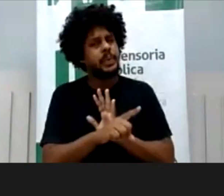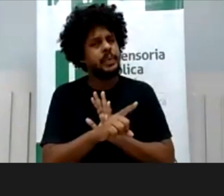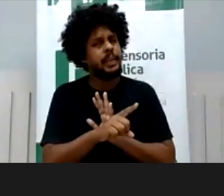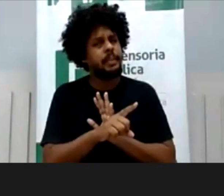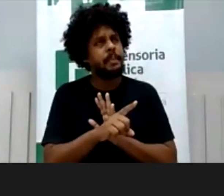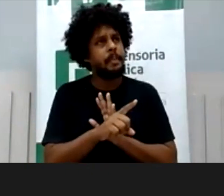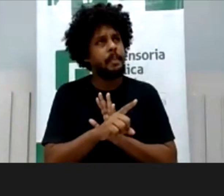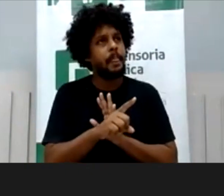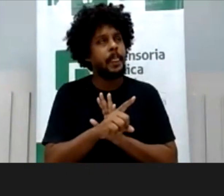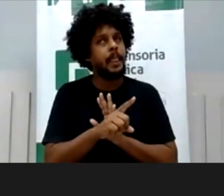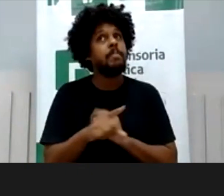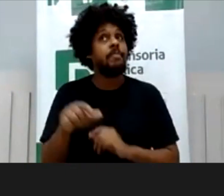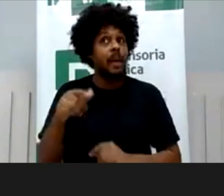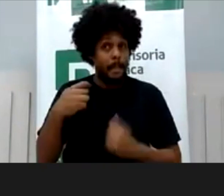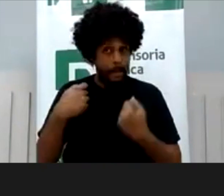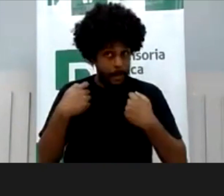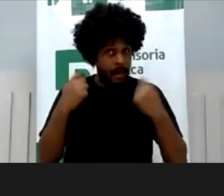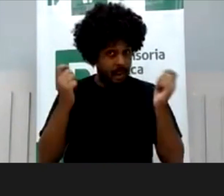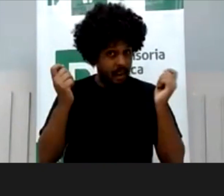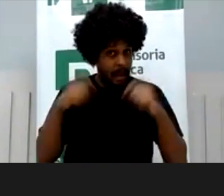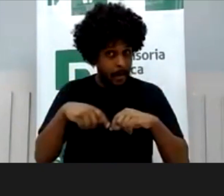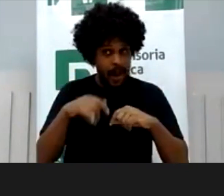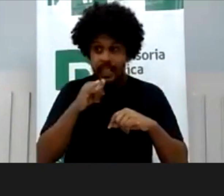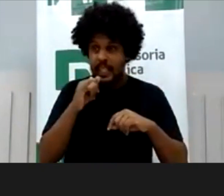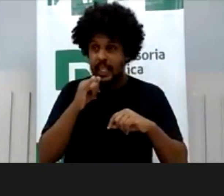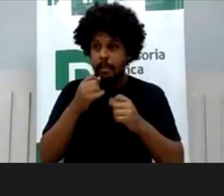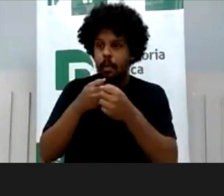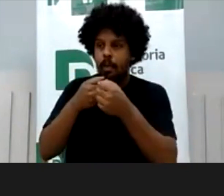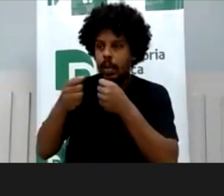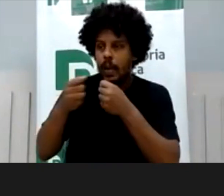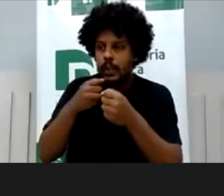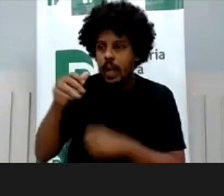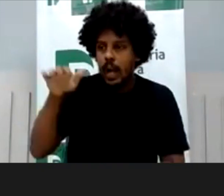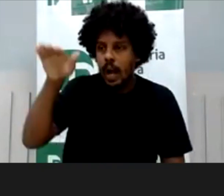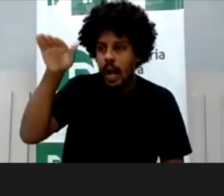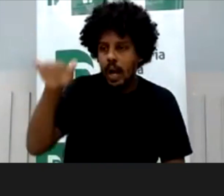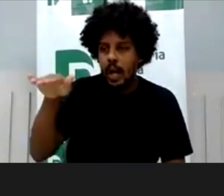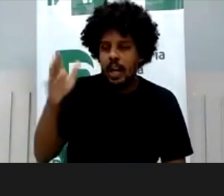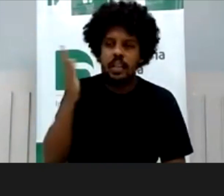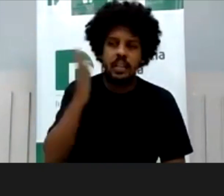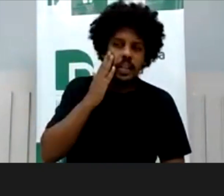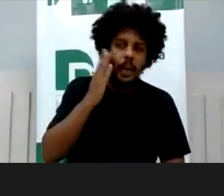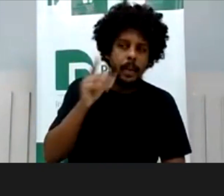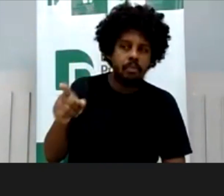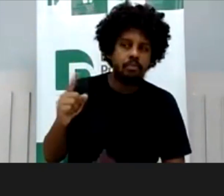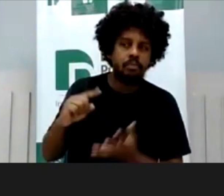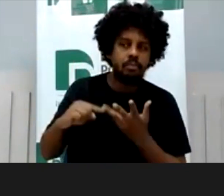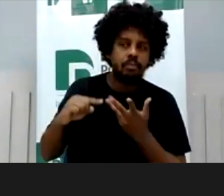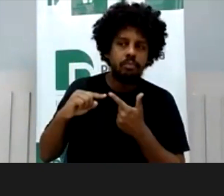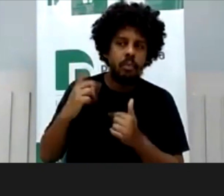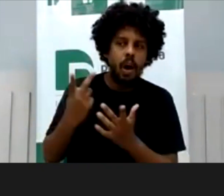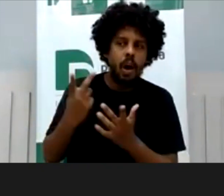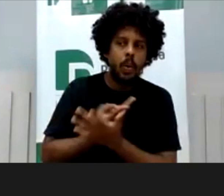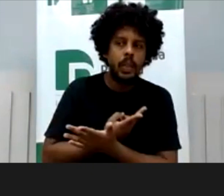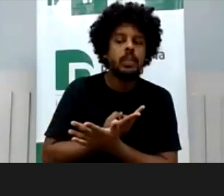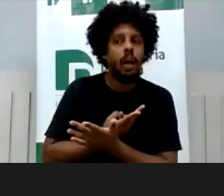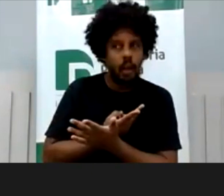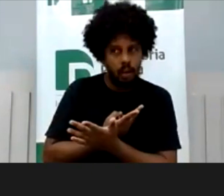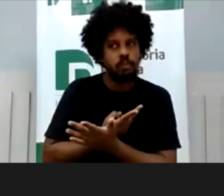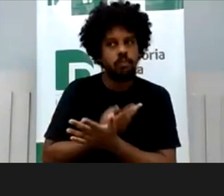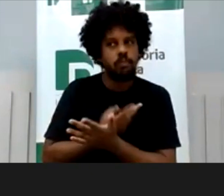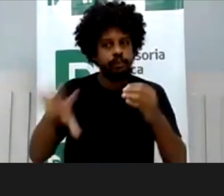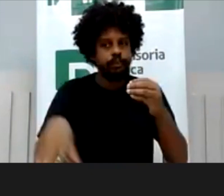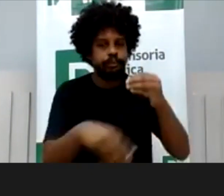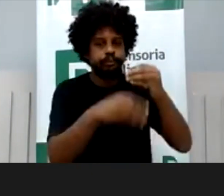que ser ouvida, né, e a outra questão é com relação ao comercial, né,